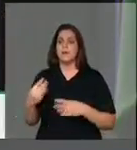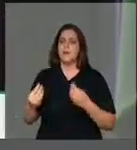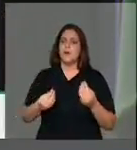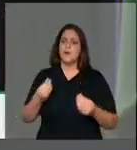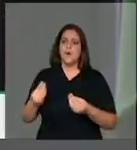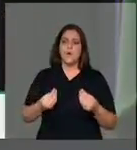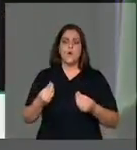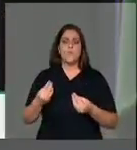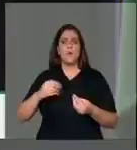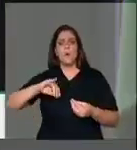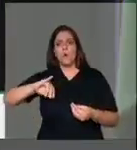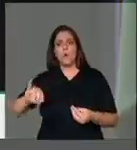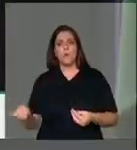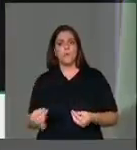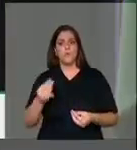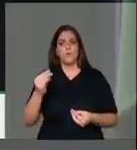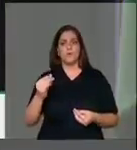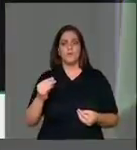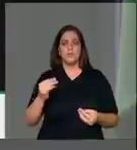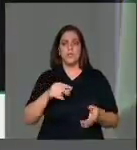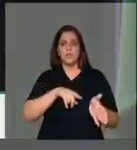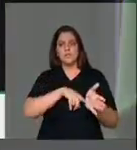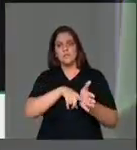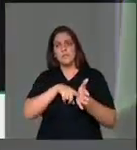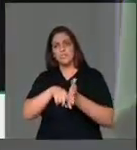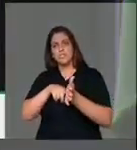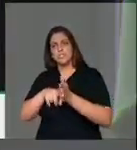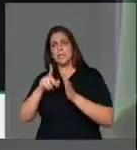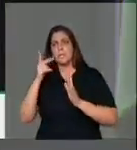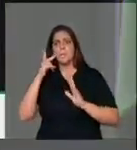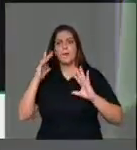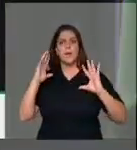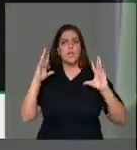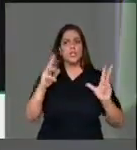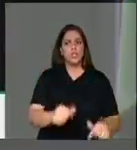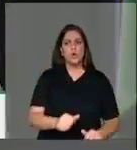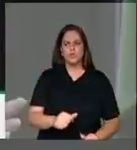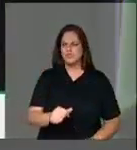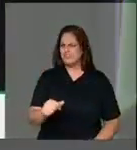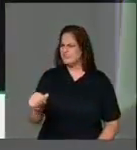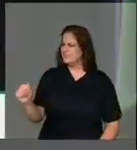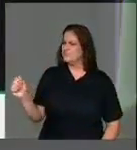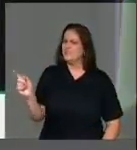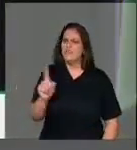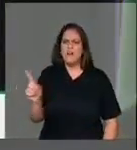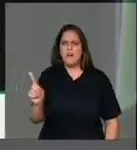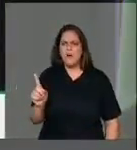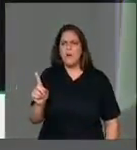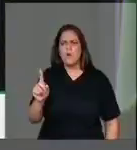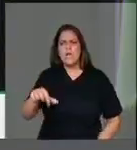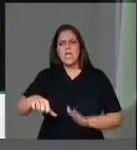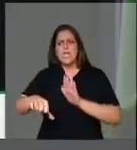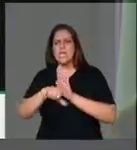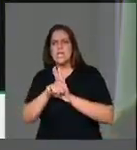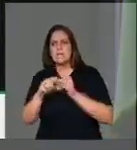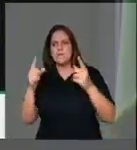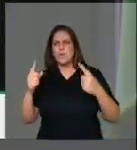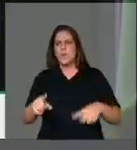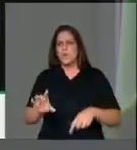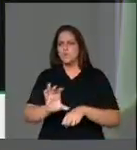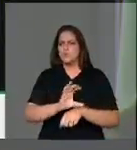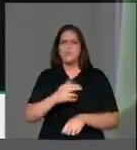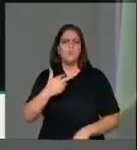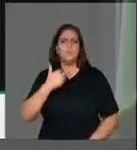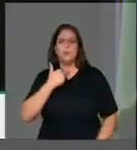ser investigados. Isso é um crime, isso fere a Constituição. Na hora que você